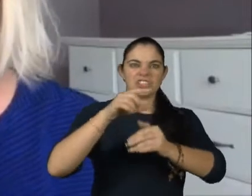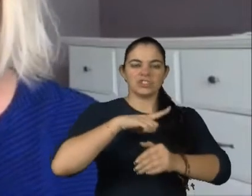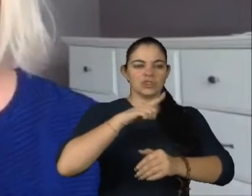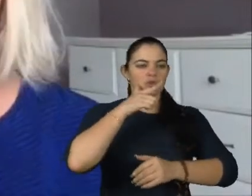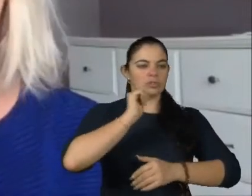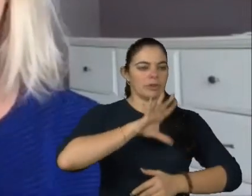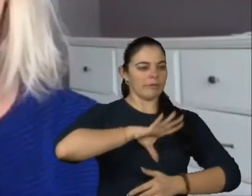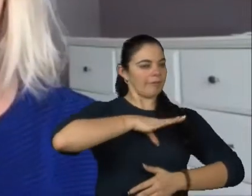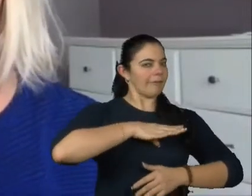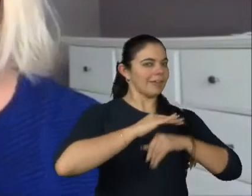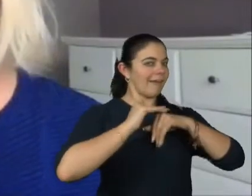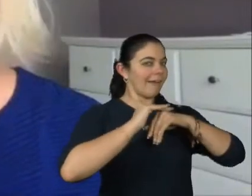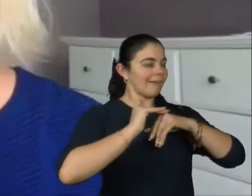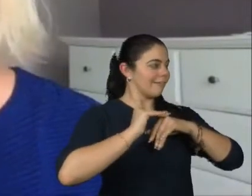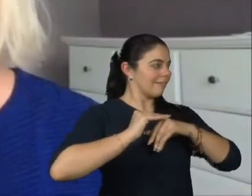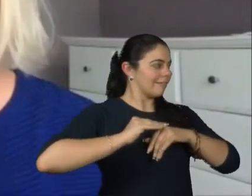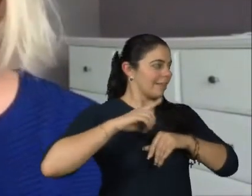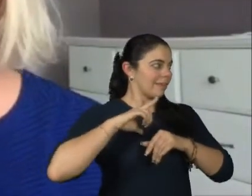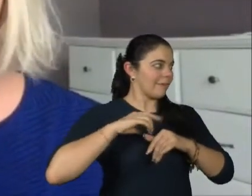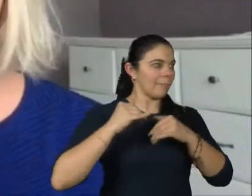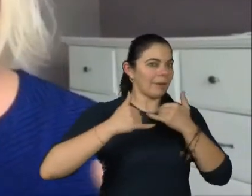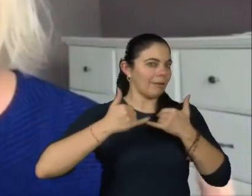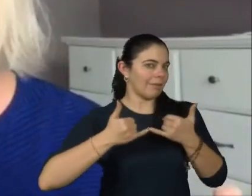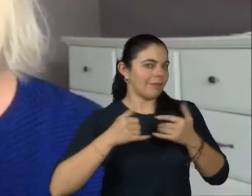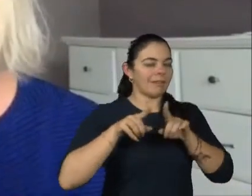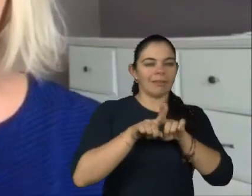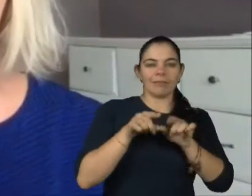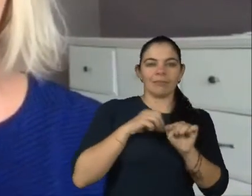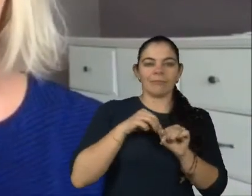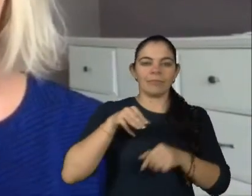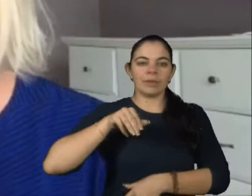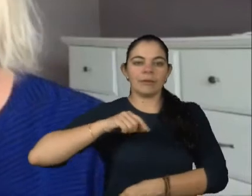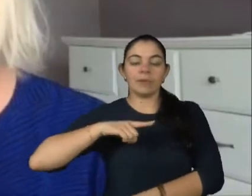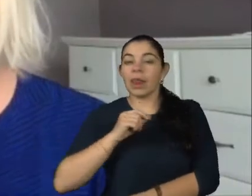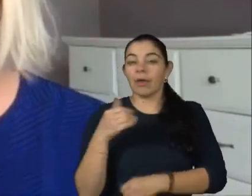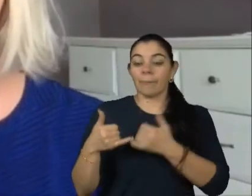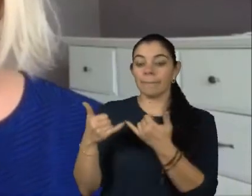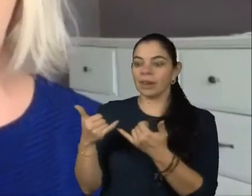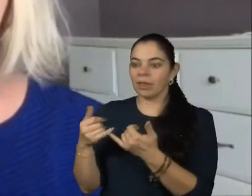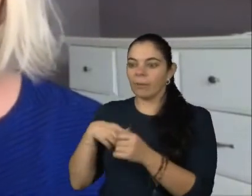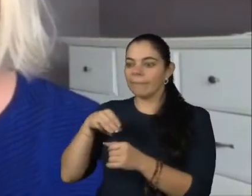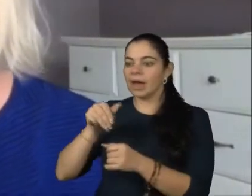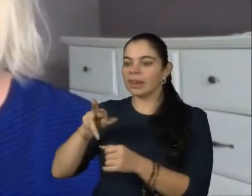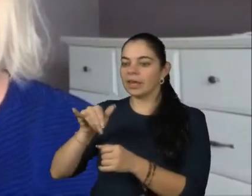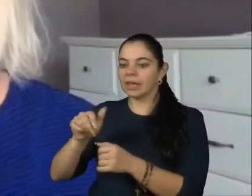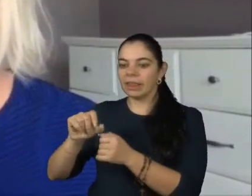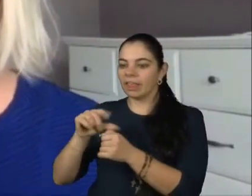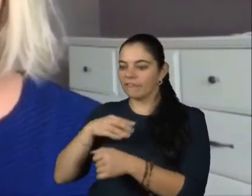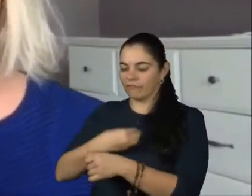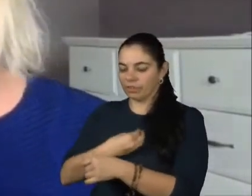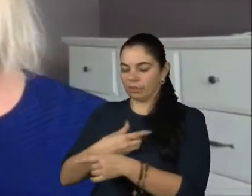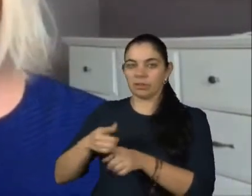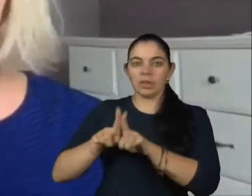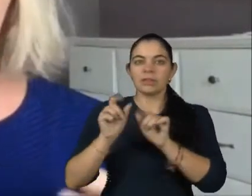e carismático de ser. É até brincadeira, tem a conta lá da Mariana Educada, que eu brinco que deveria ser Mariana Atrevida. Então,